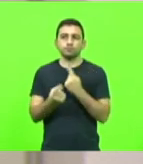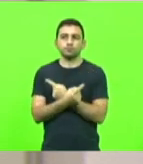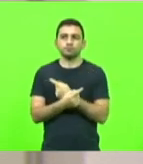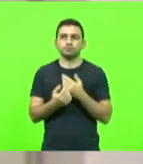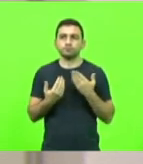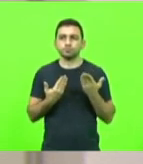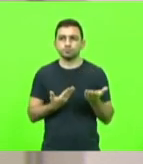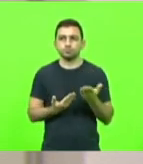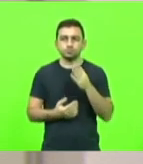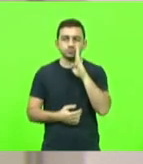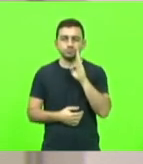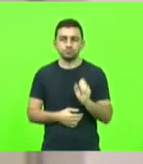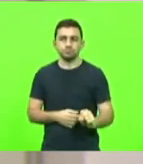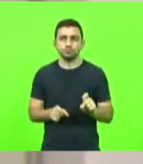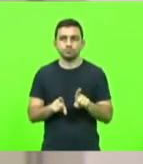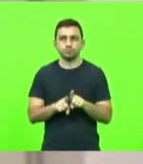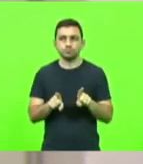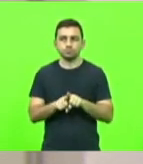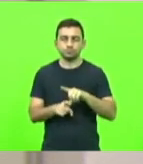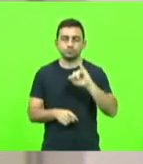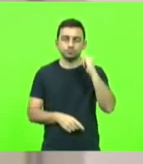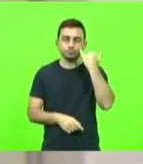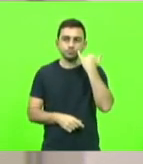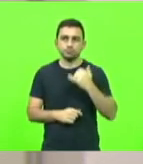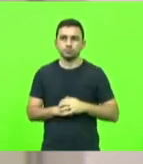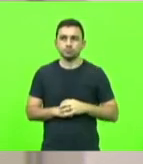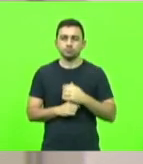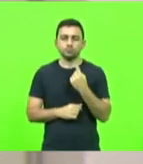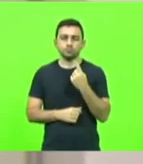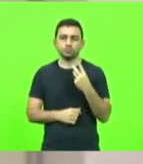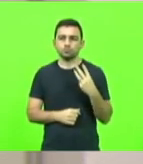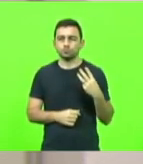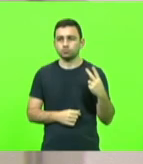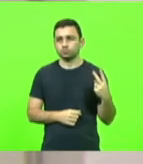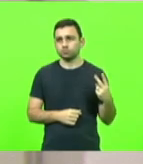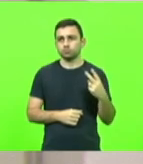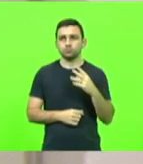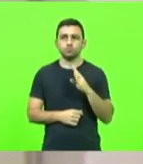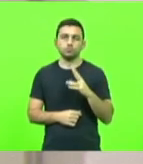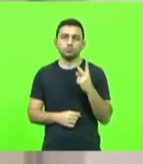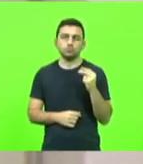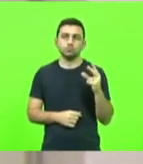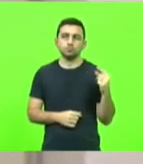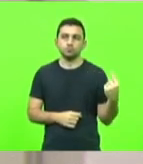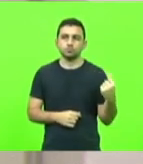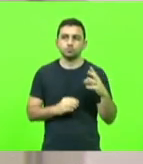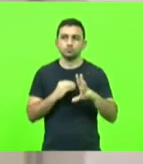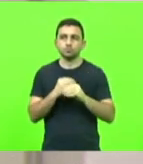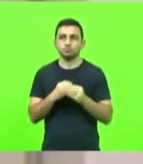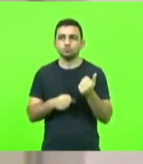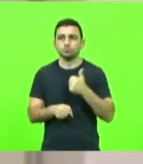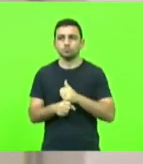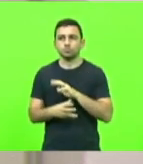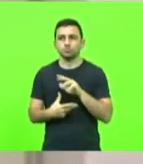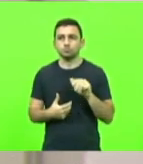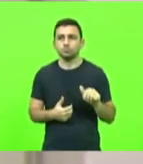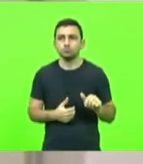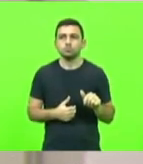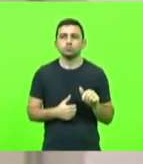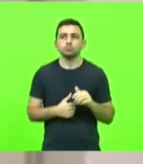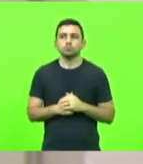Bruno Souza e Gessé Lopes. 132, barra 2021. Com emenda substitutiva global.